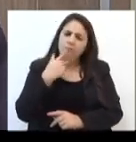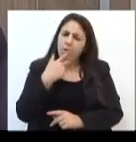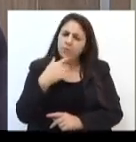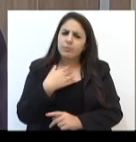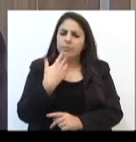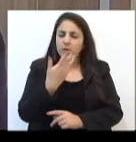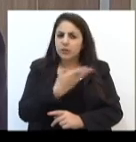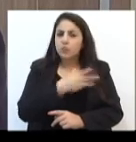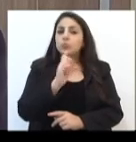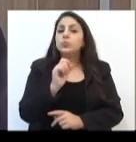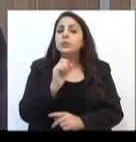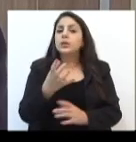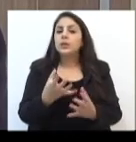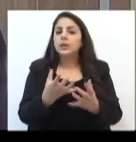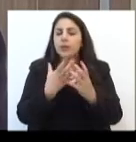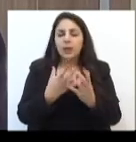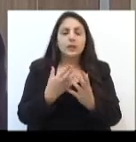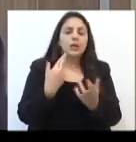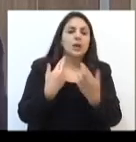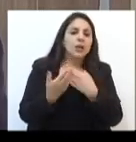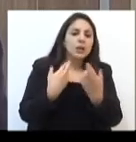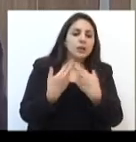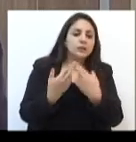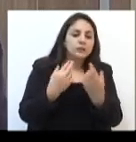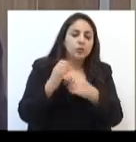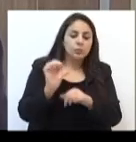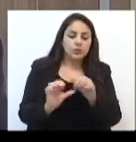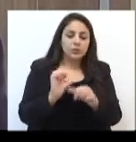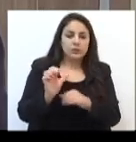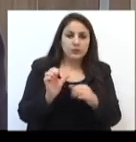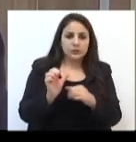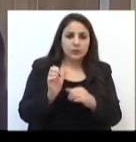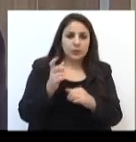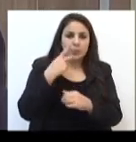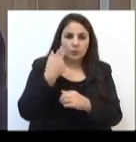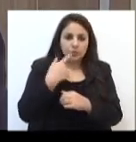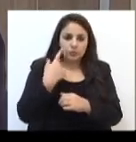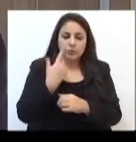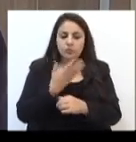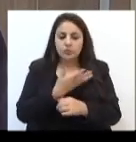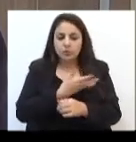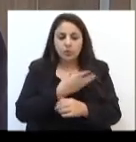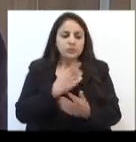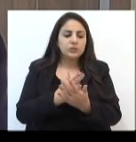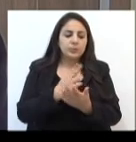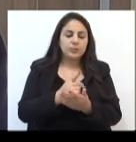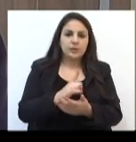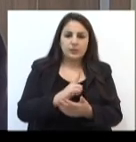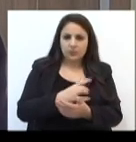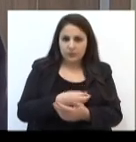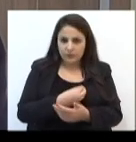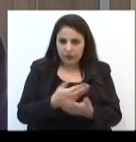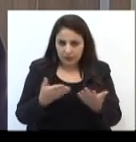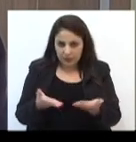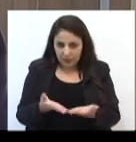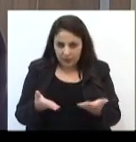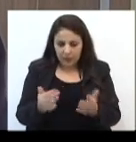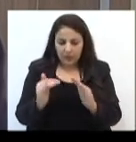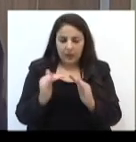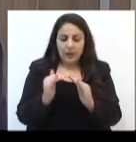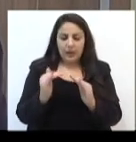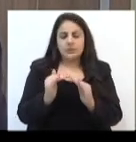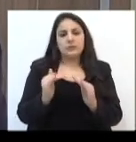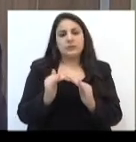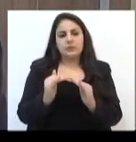o que eles pretendem em termos de reforma política. Nós defendemos sempre aqui na nossa casa que a reforma tem que ser uma